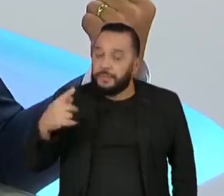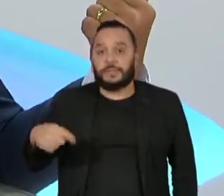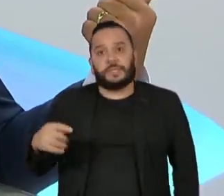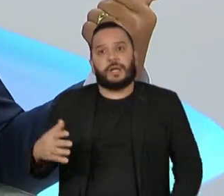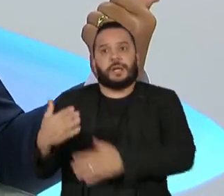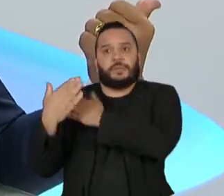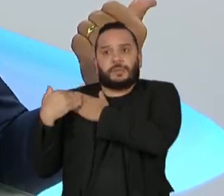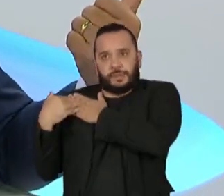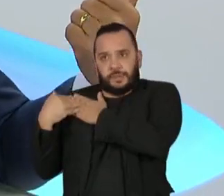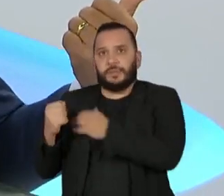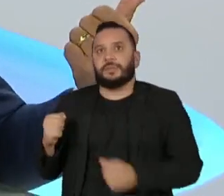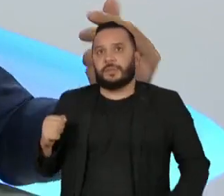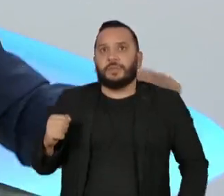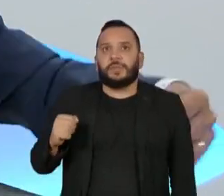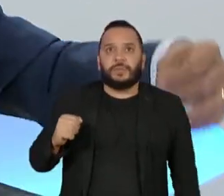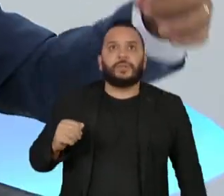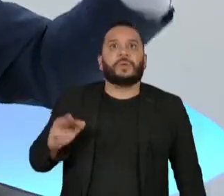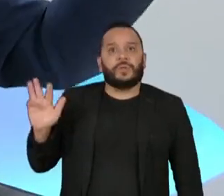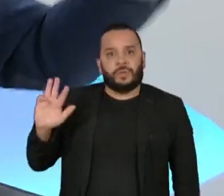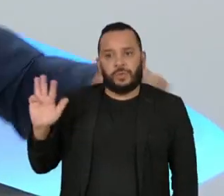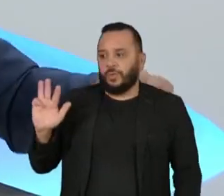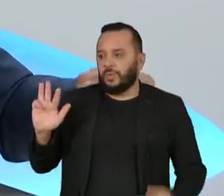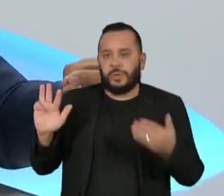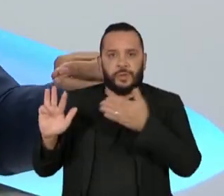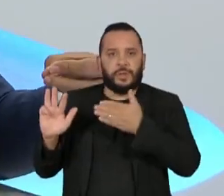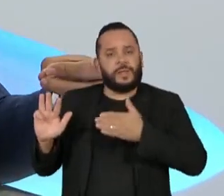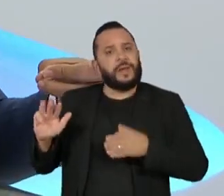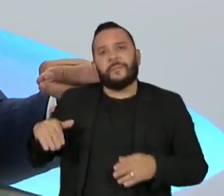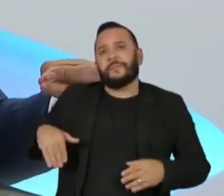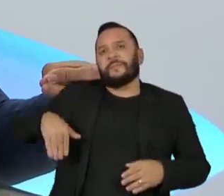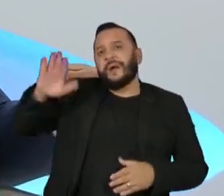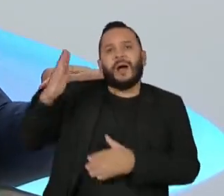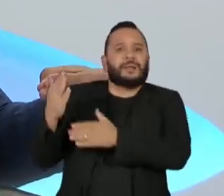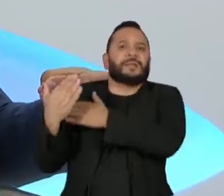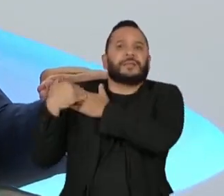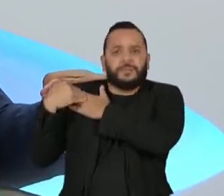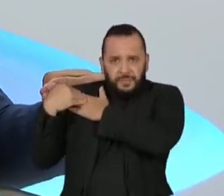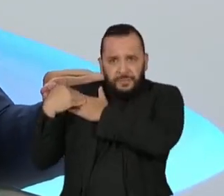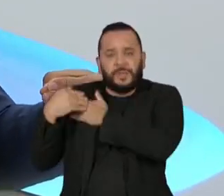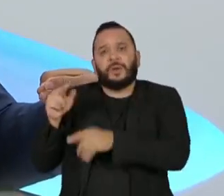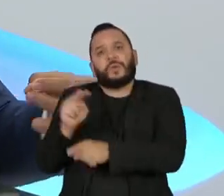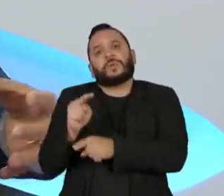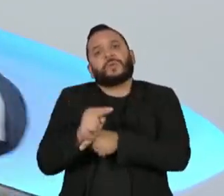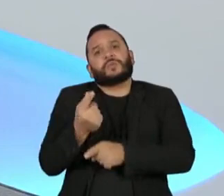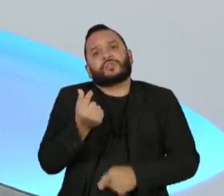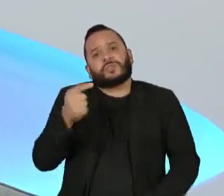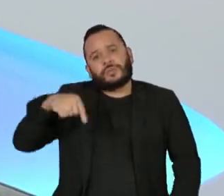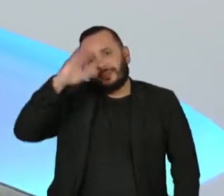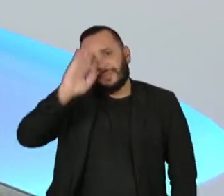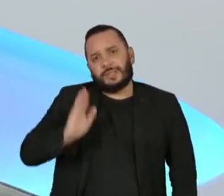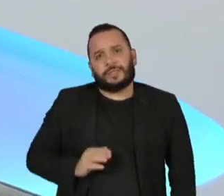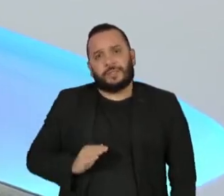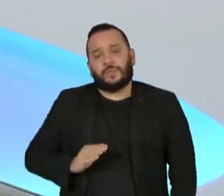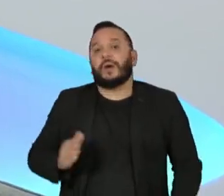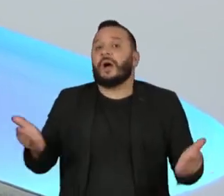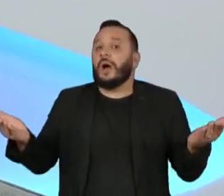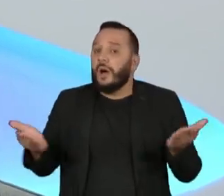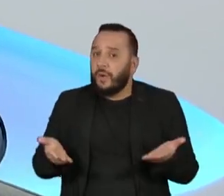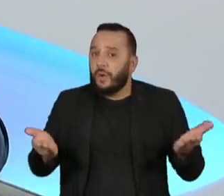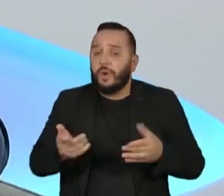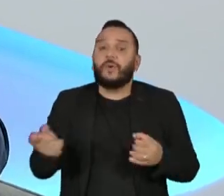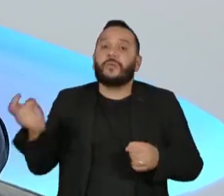Ele foi, talvez, um dos presidentes de maior responsabilidade fiscal da história desse país. E agora volta